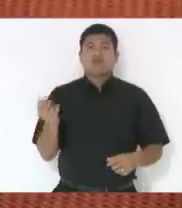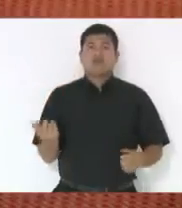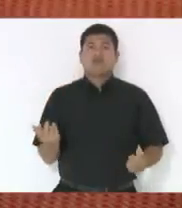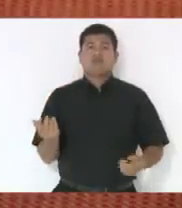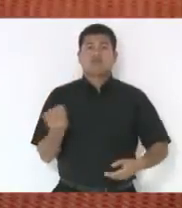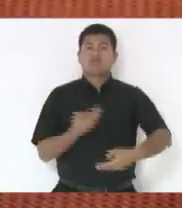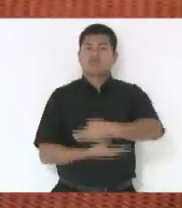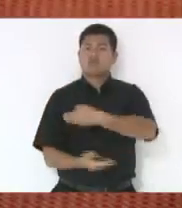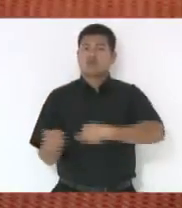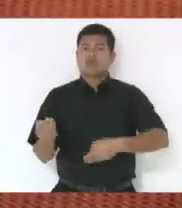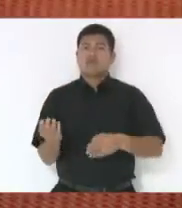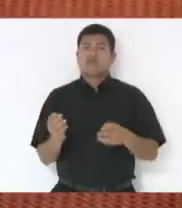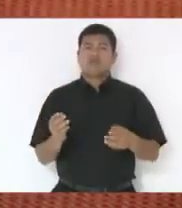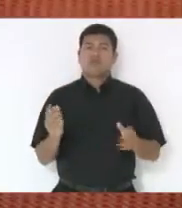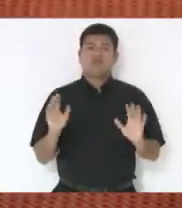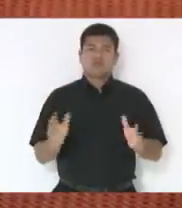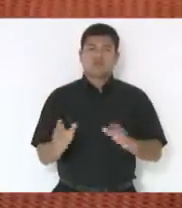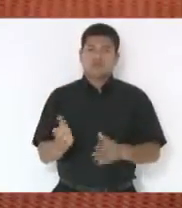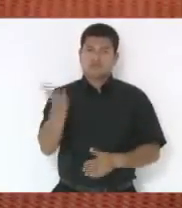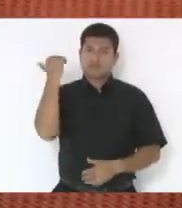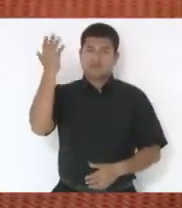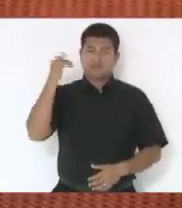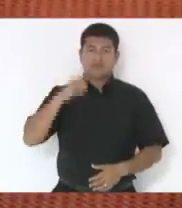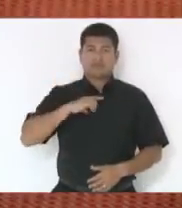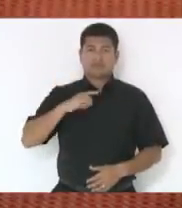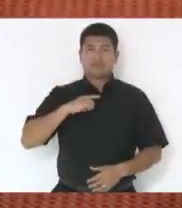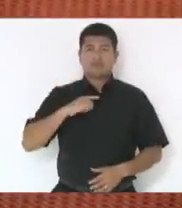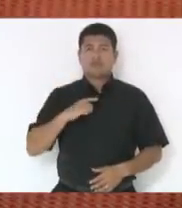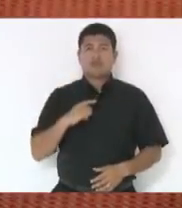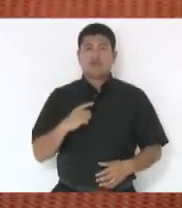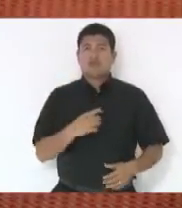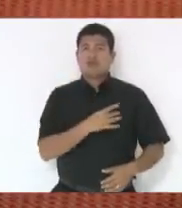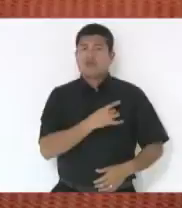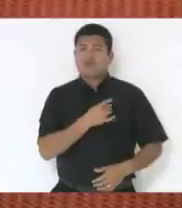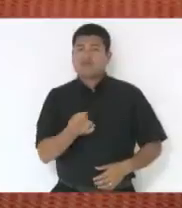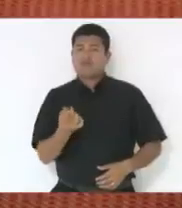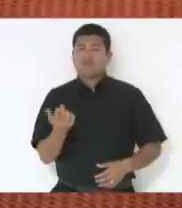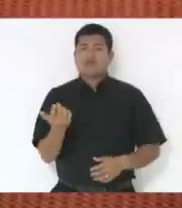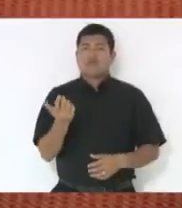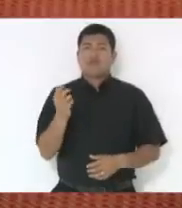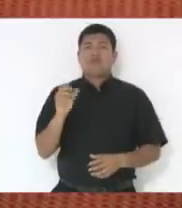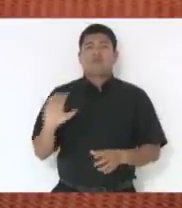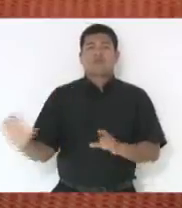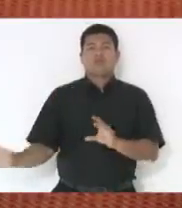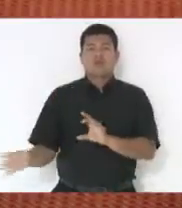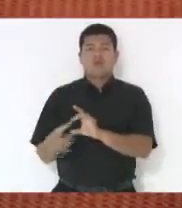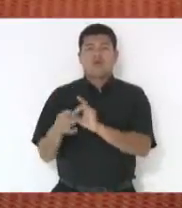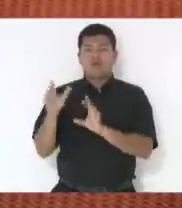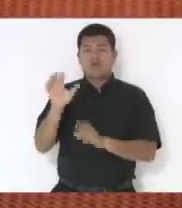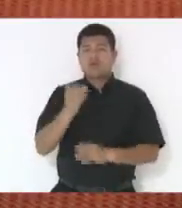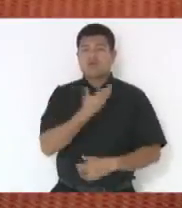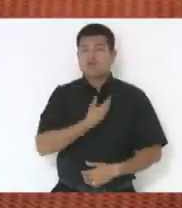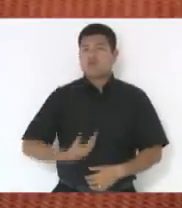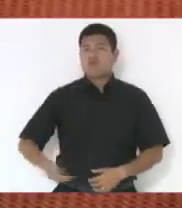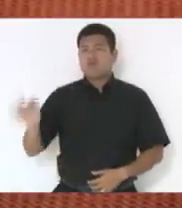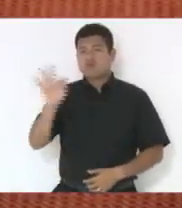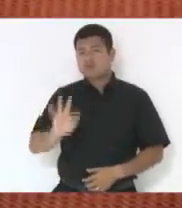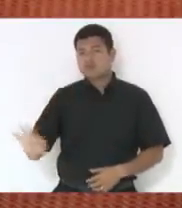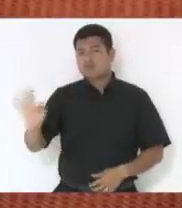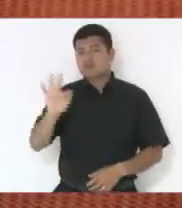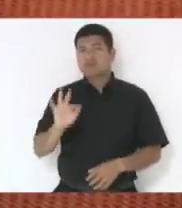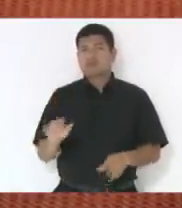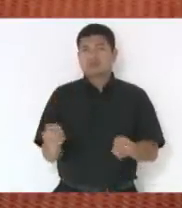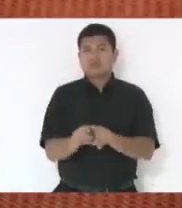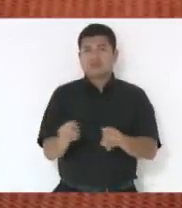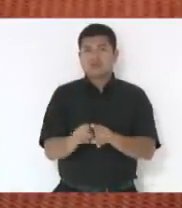ocorreu, as transferências voluntárias da União e a obtenção de garantias como também já ocorreu,